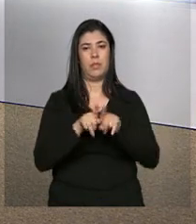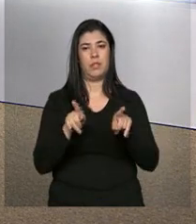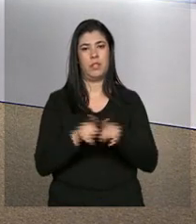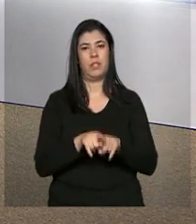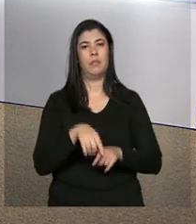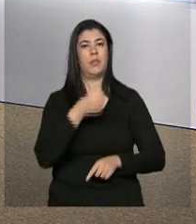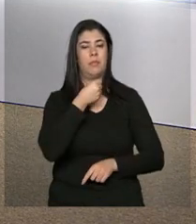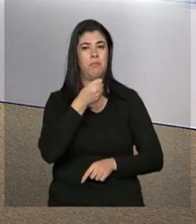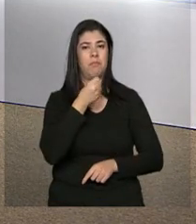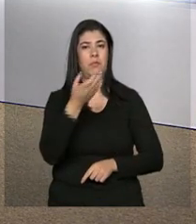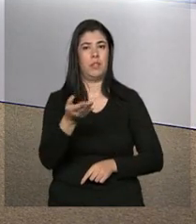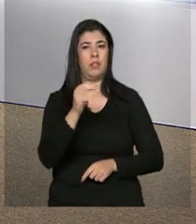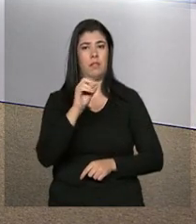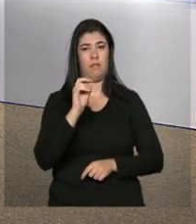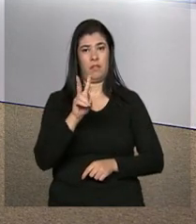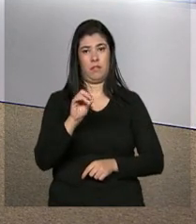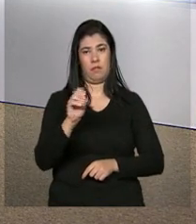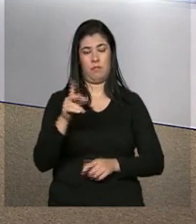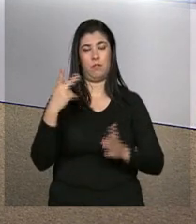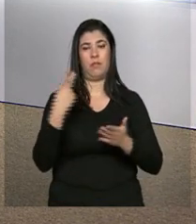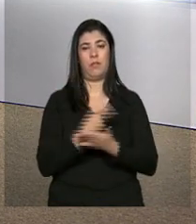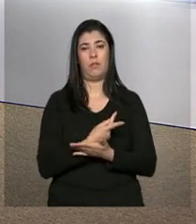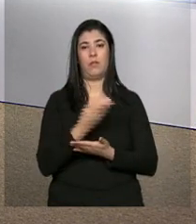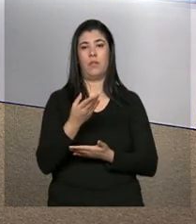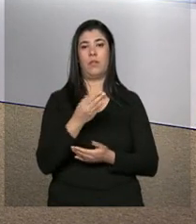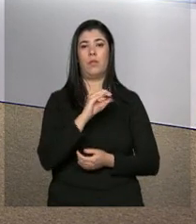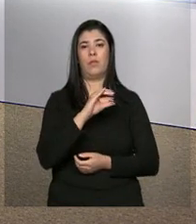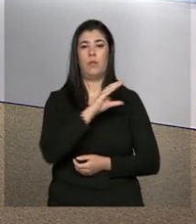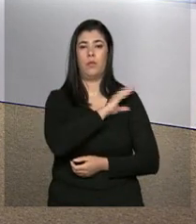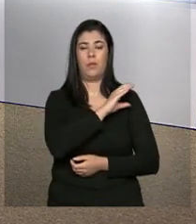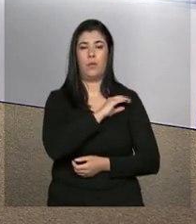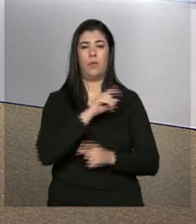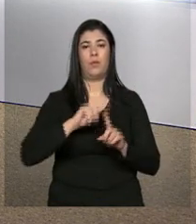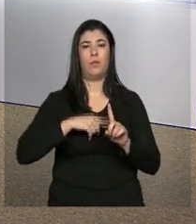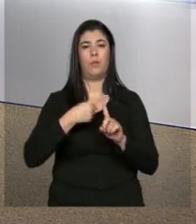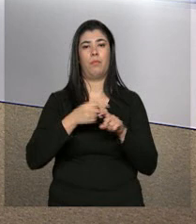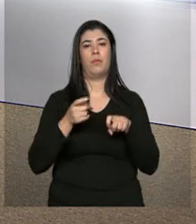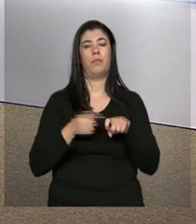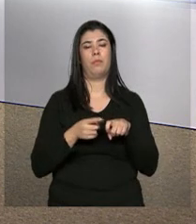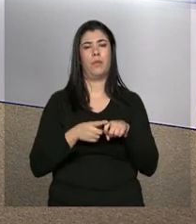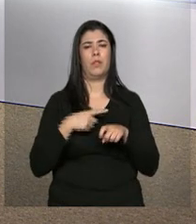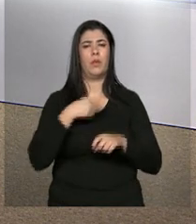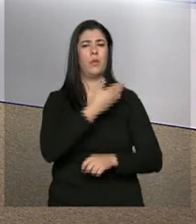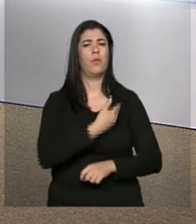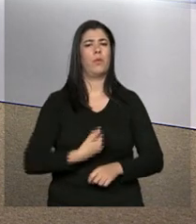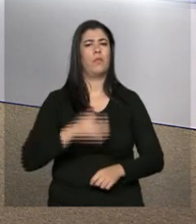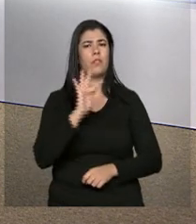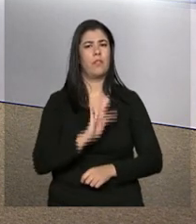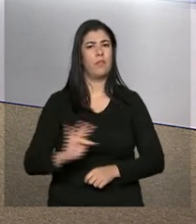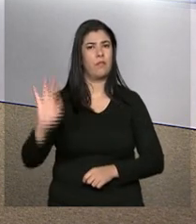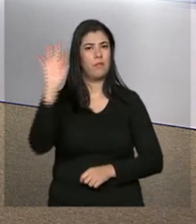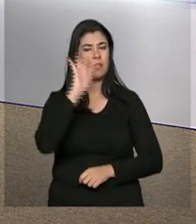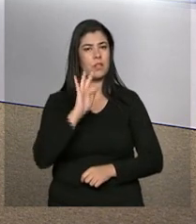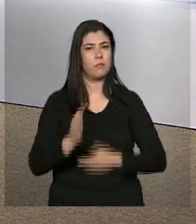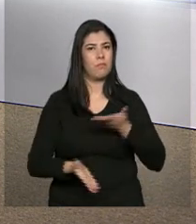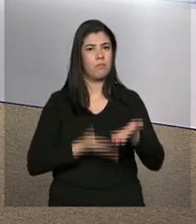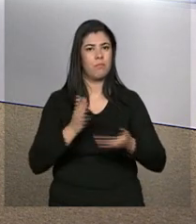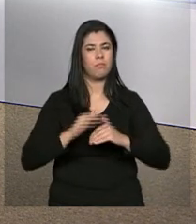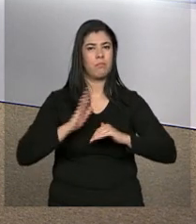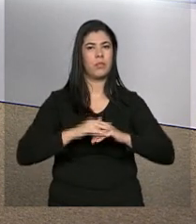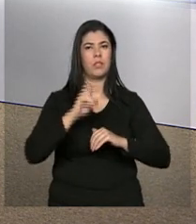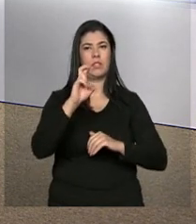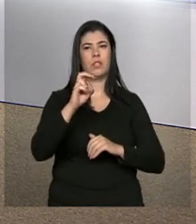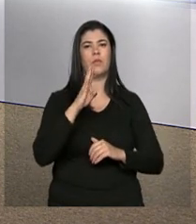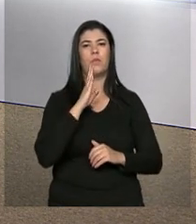por mais uma entrevista ao vivo sobre o programa Mais Médicos. O governo federal está investindo mais de 5 bilhões de reais no financiamento de